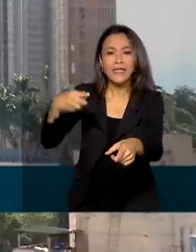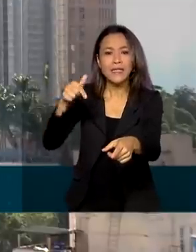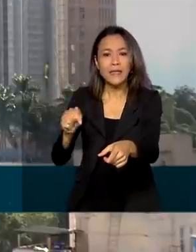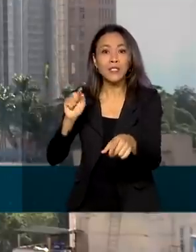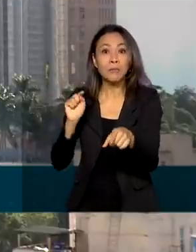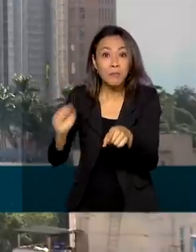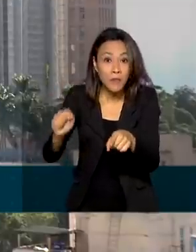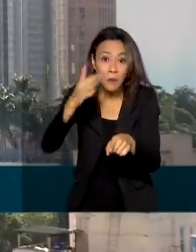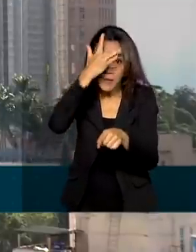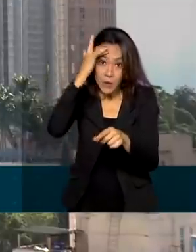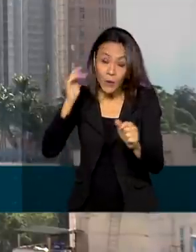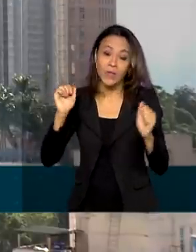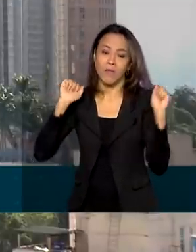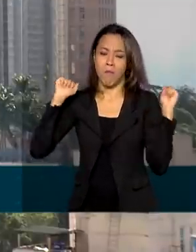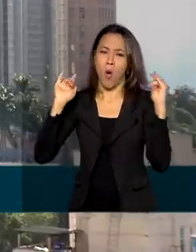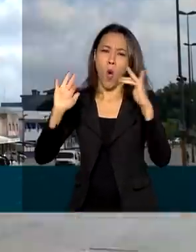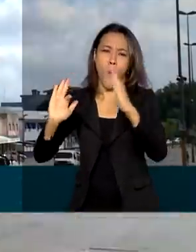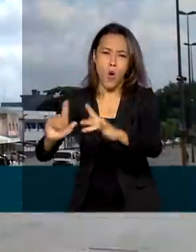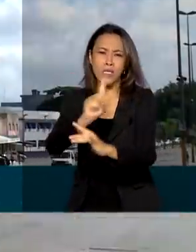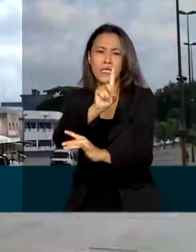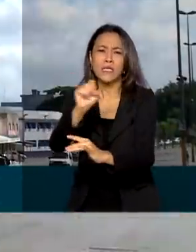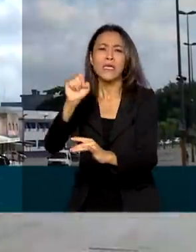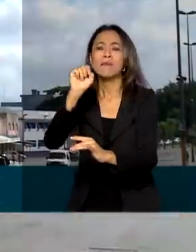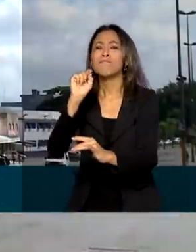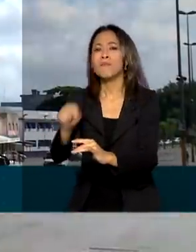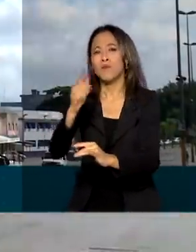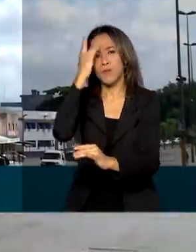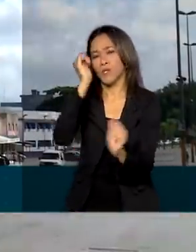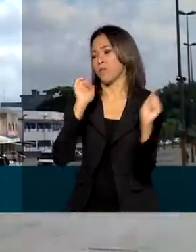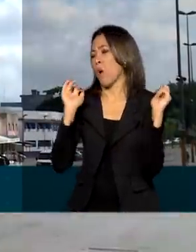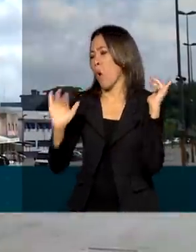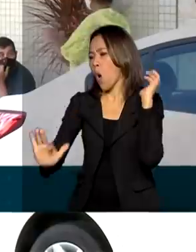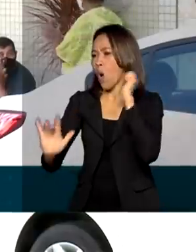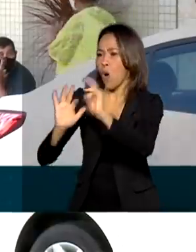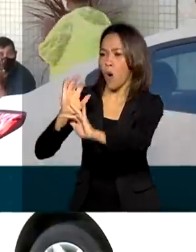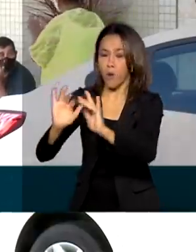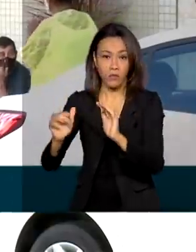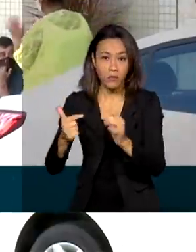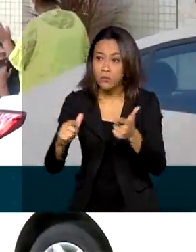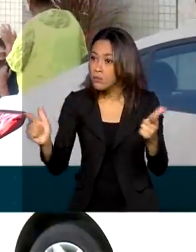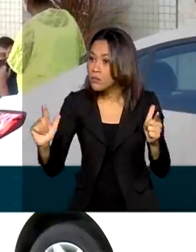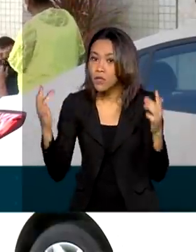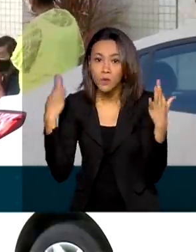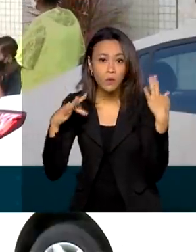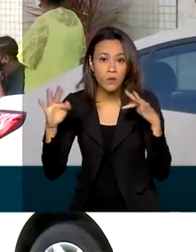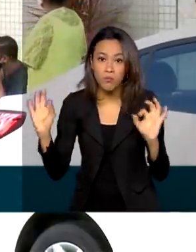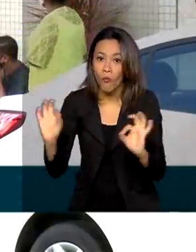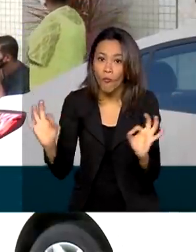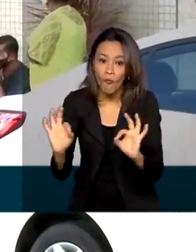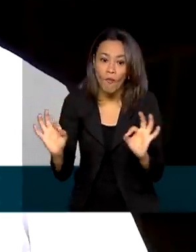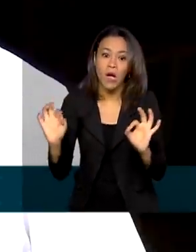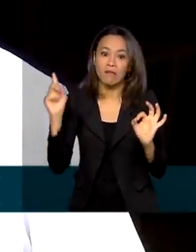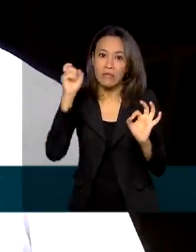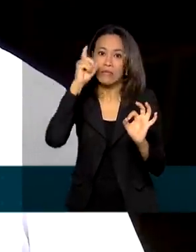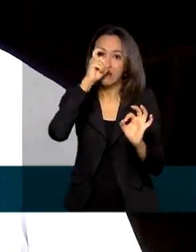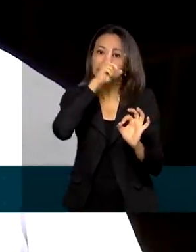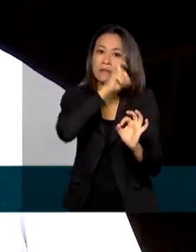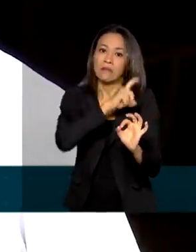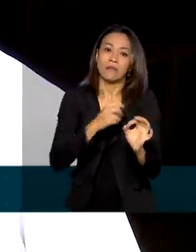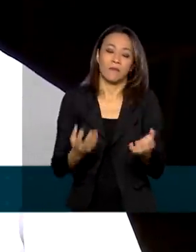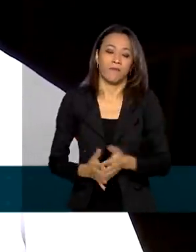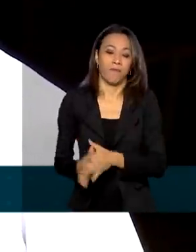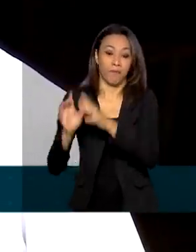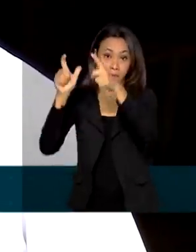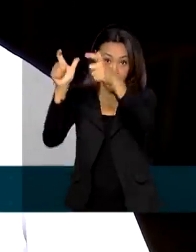receber mais de 100 mil pessoas. Sem os turistas, as dificuldades de quem vive por aqui só aumentam. A Aparecida